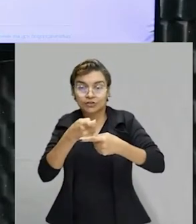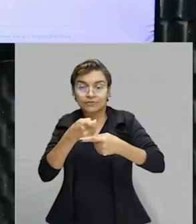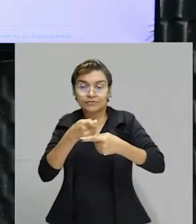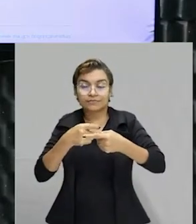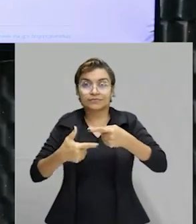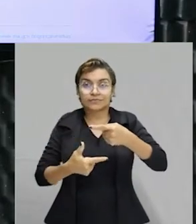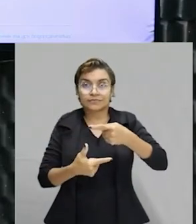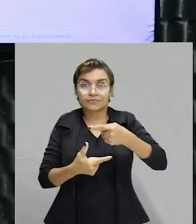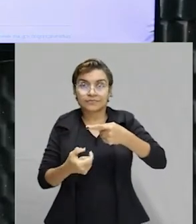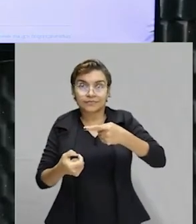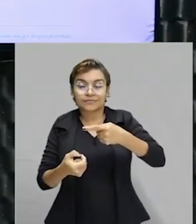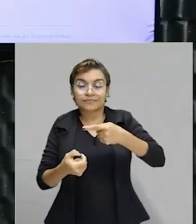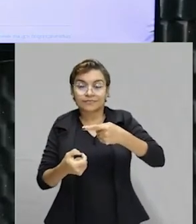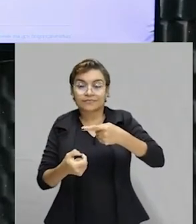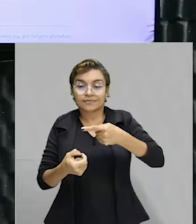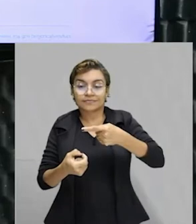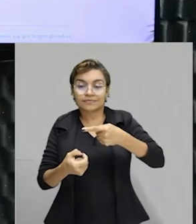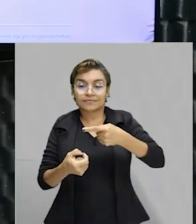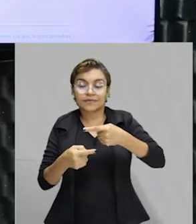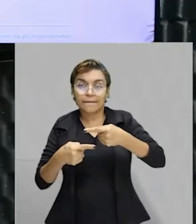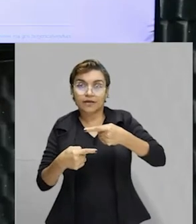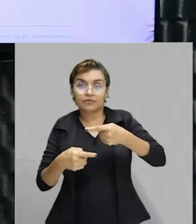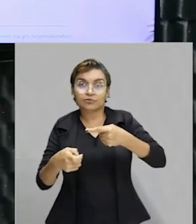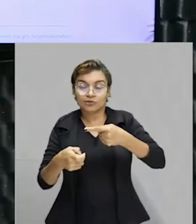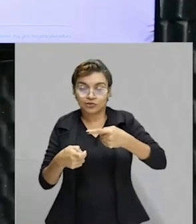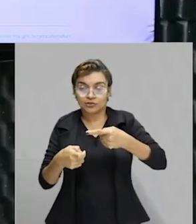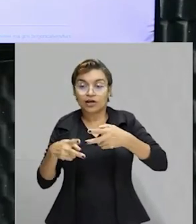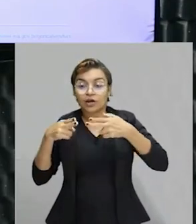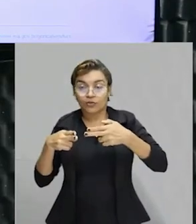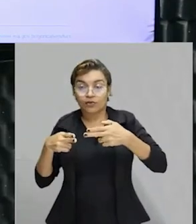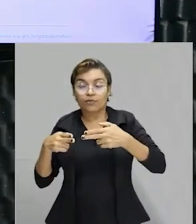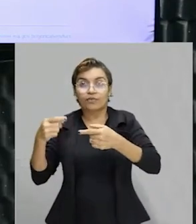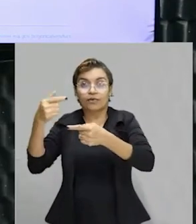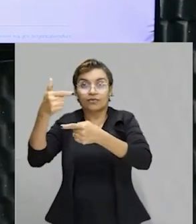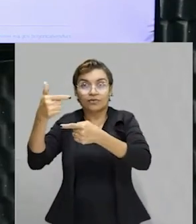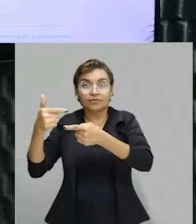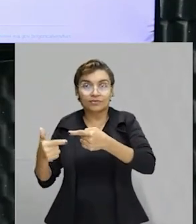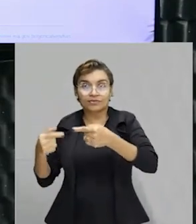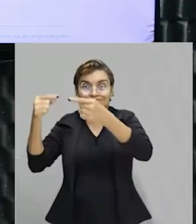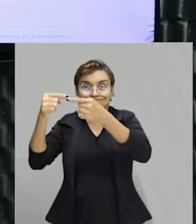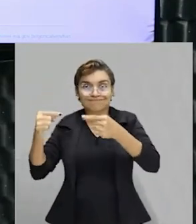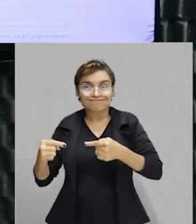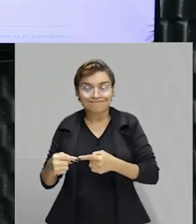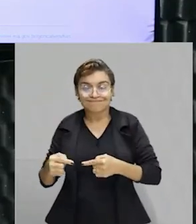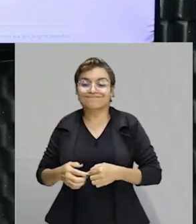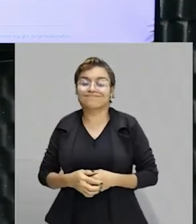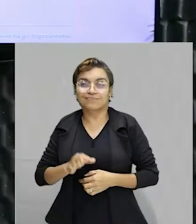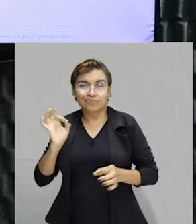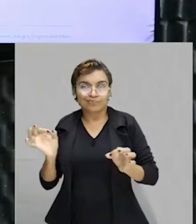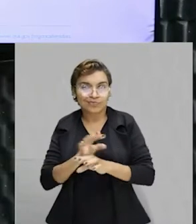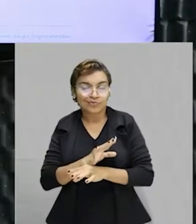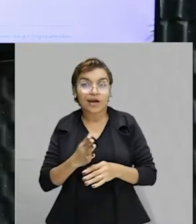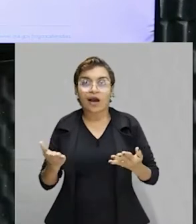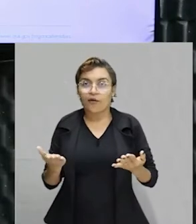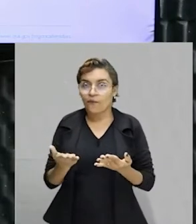200 menos X, assim como 2 está para 3. Pronto. Proporção montada, agora a gente